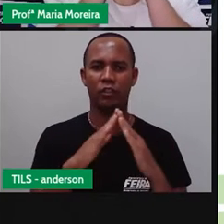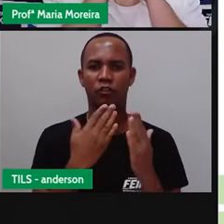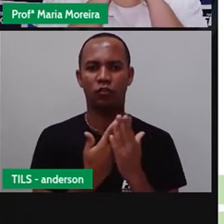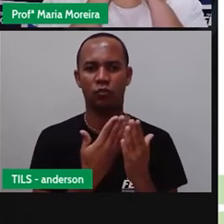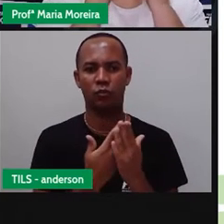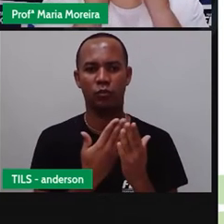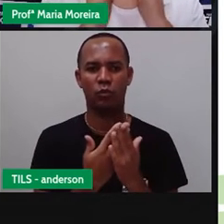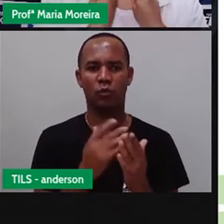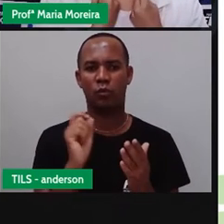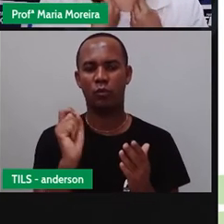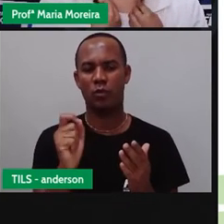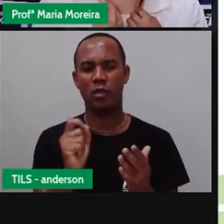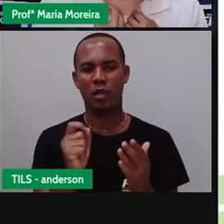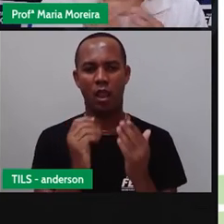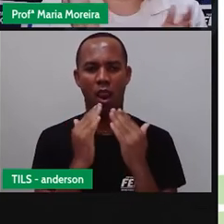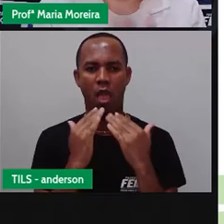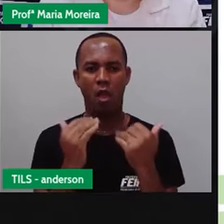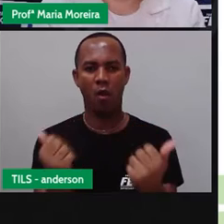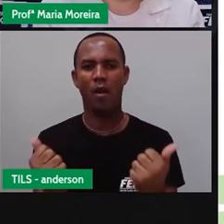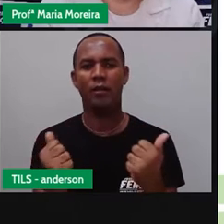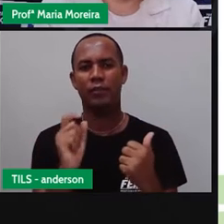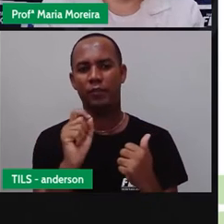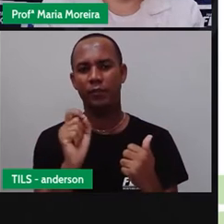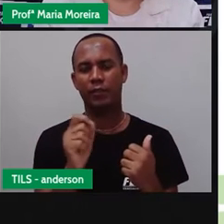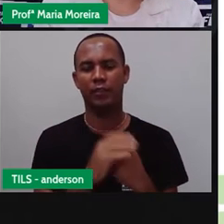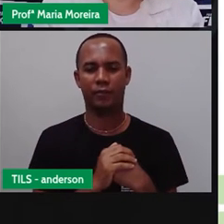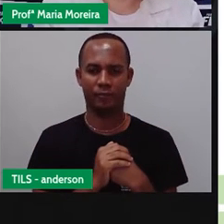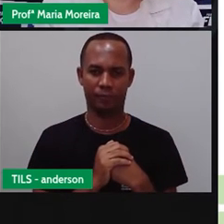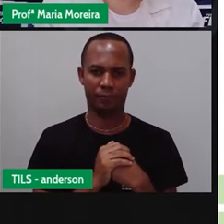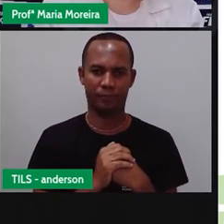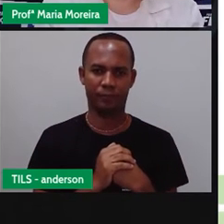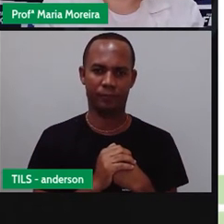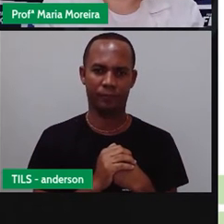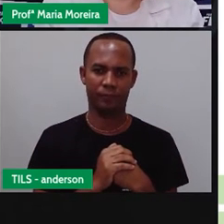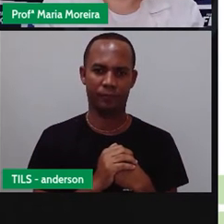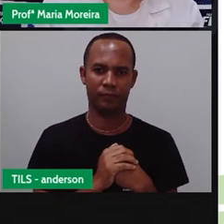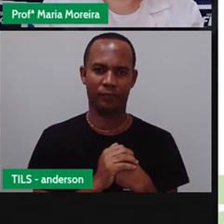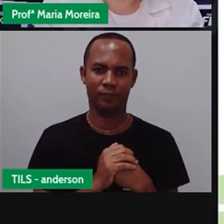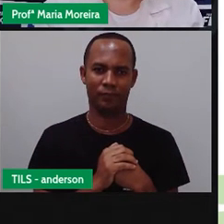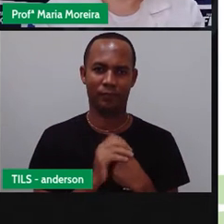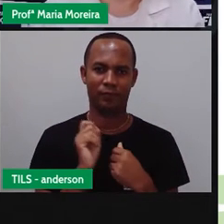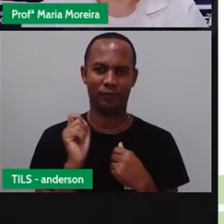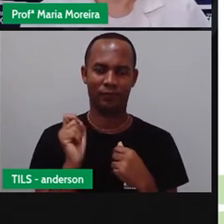linguagem, o que será que vamos falar hoje, Anderson? O que será?